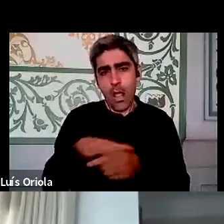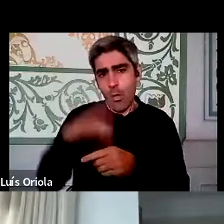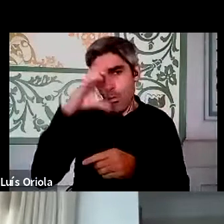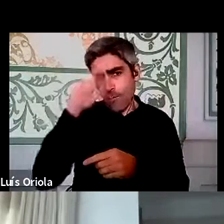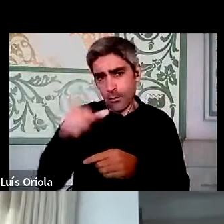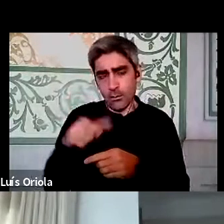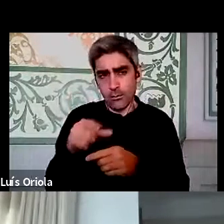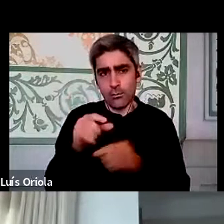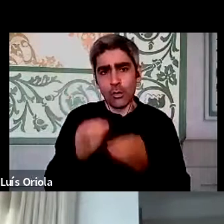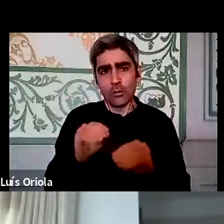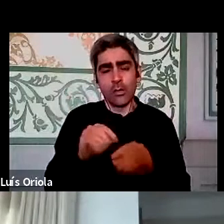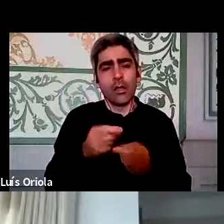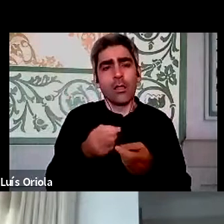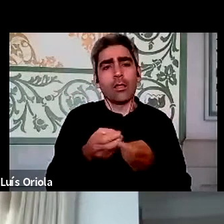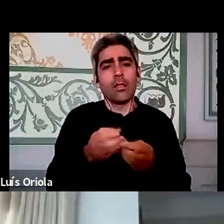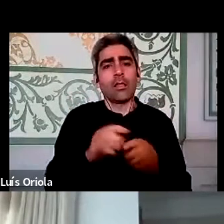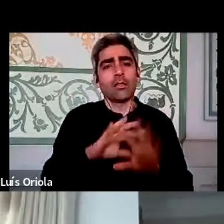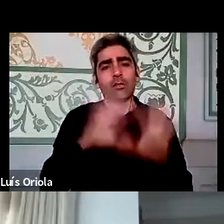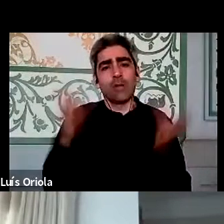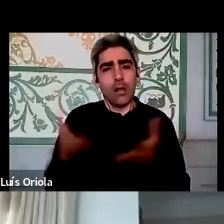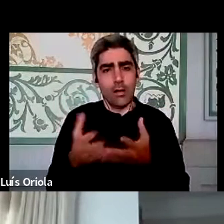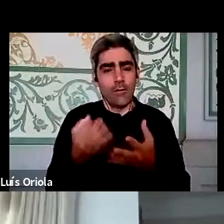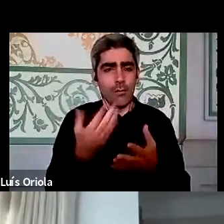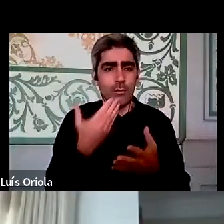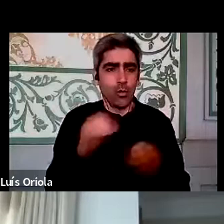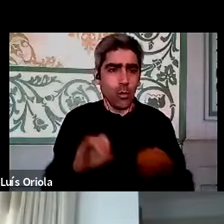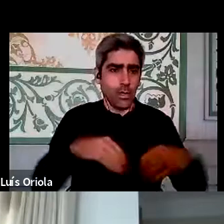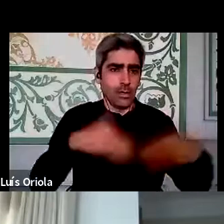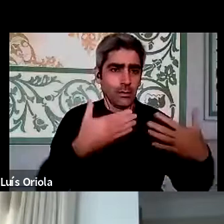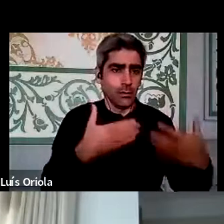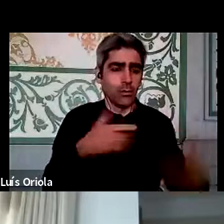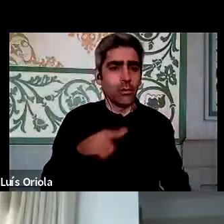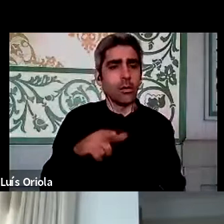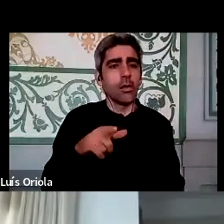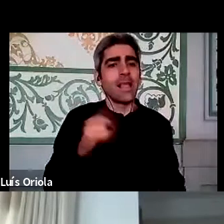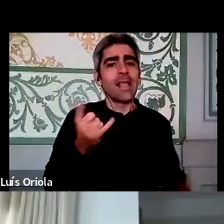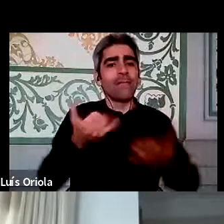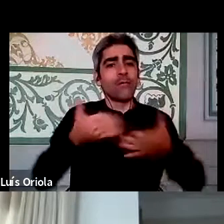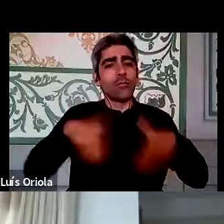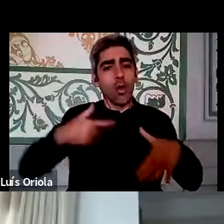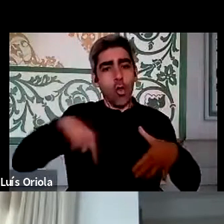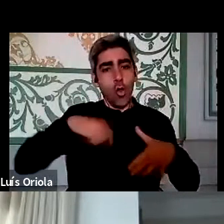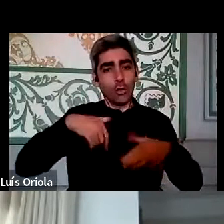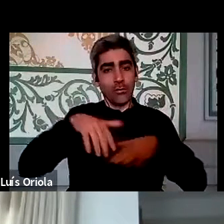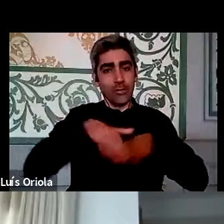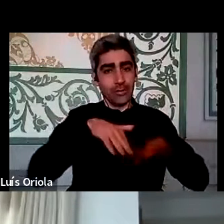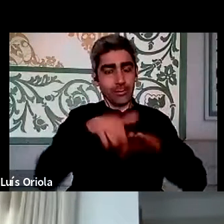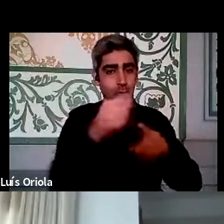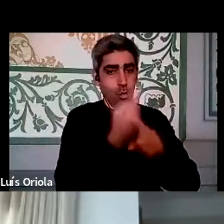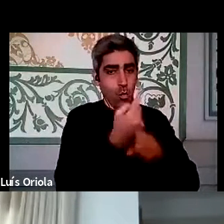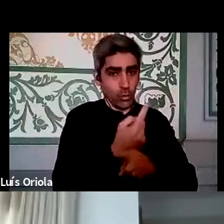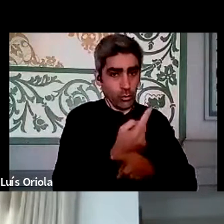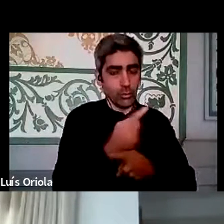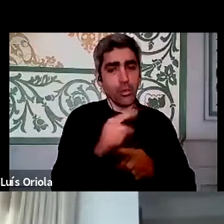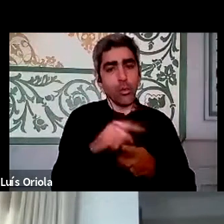vocação transversal que foi referida. Porque há aqui uma coisa é a informalidade com que nós fazemos, outra coisa é